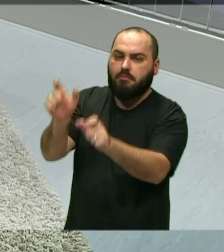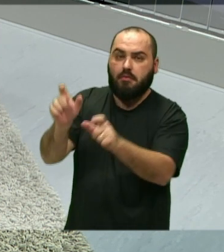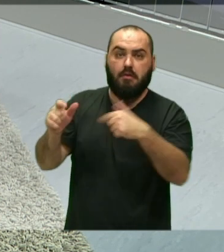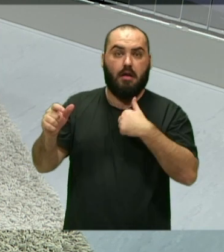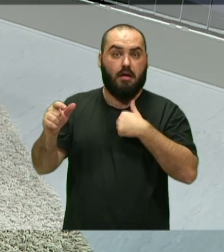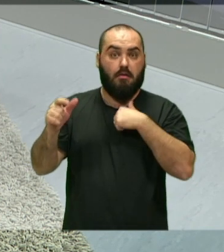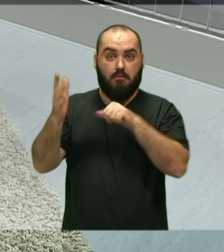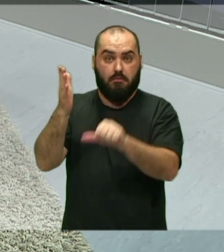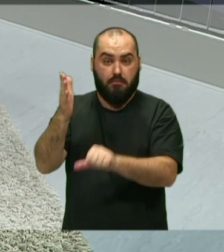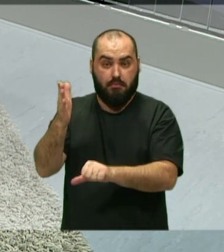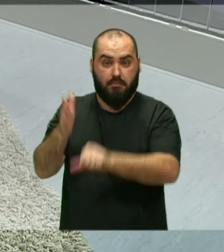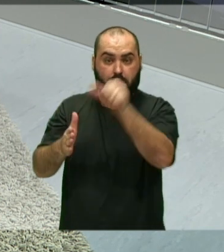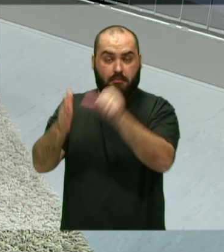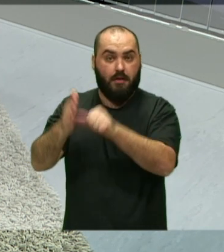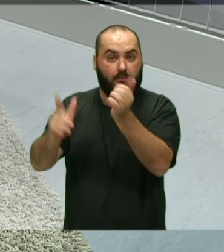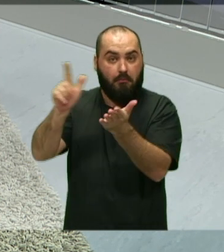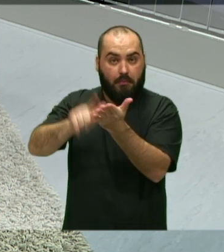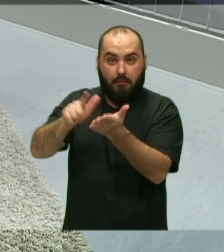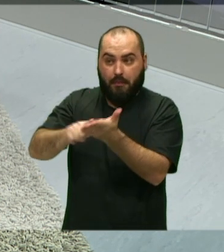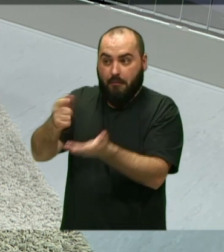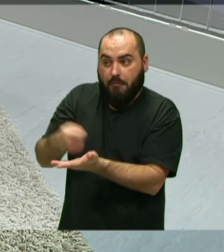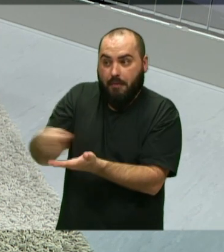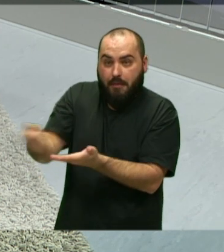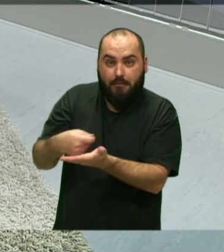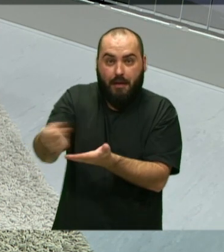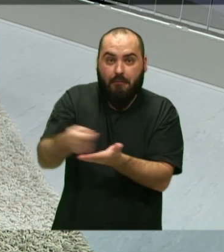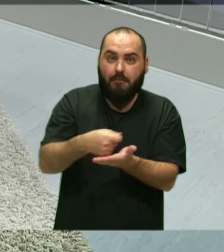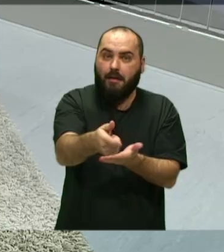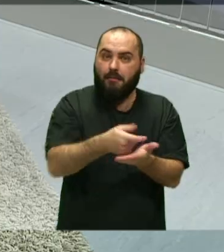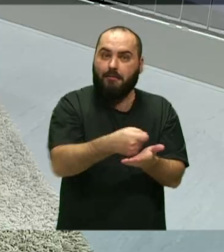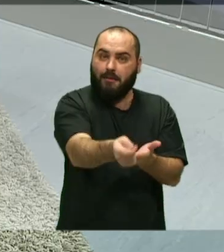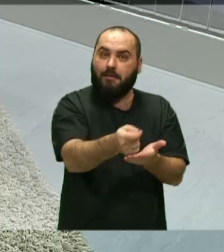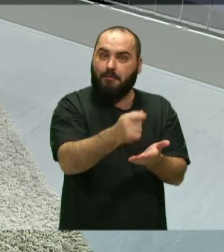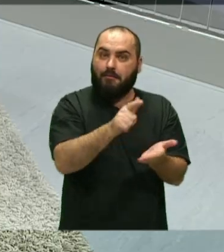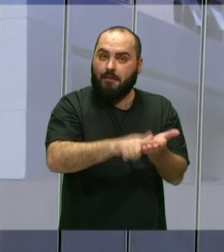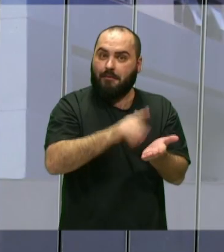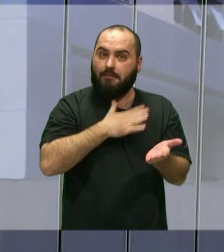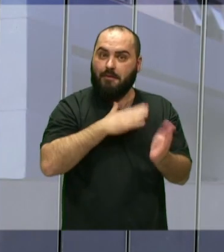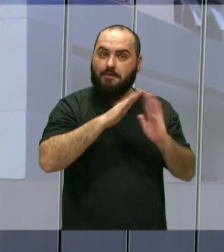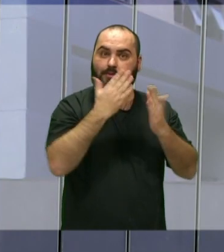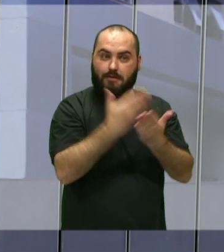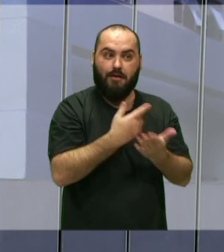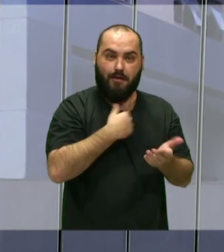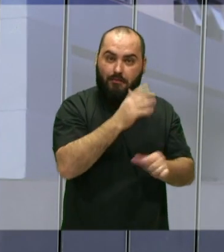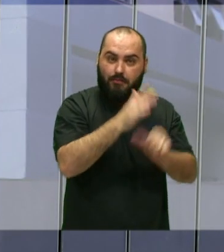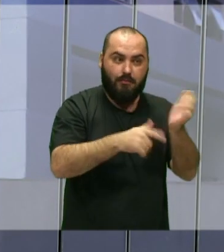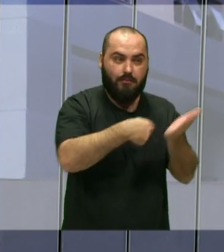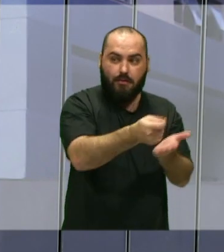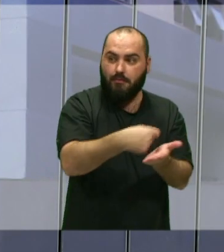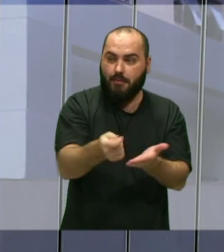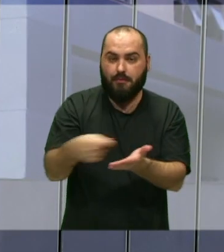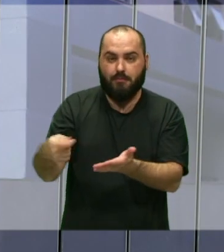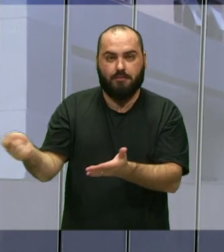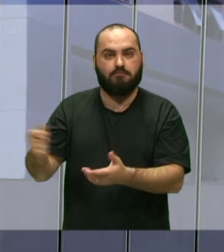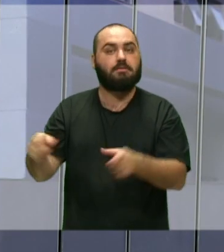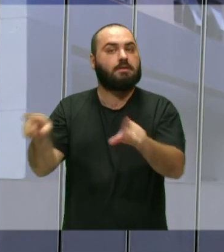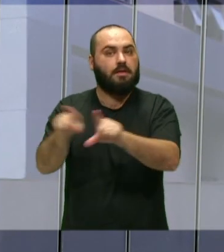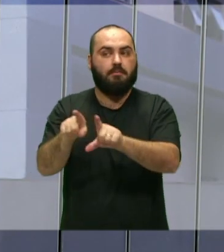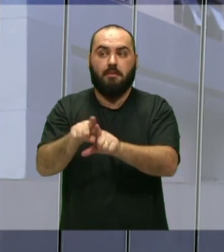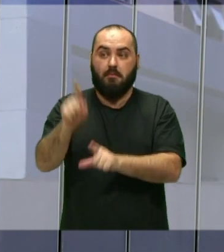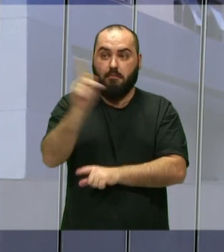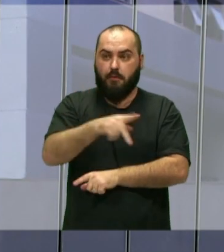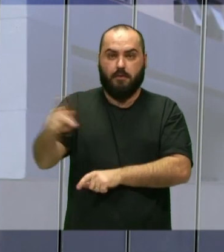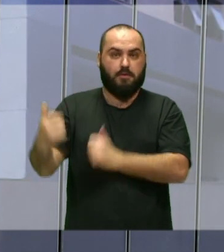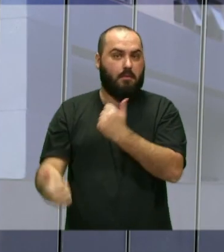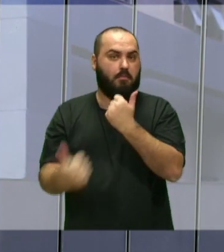primeiro a espalhar santinhos, né, que eu, meus, pra escola e falando da parte do apoio dos professores, né,